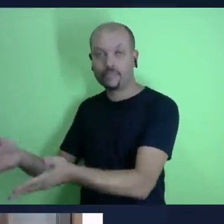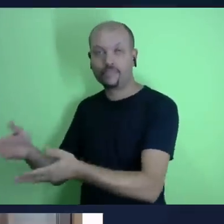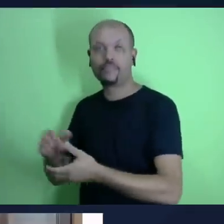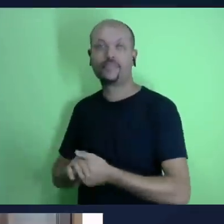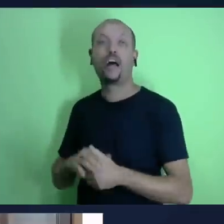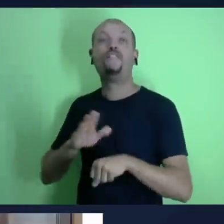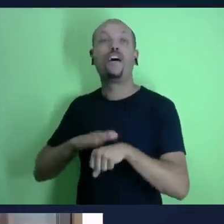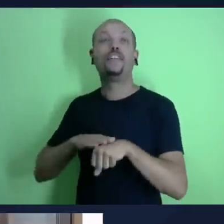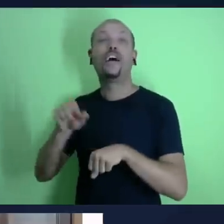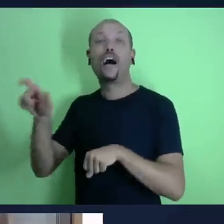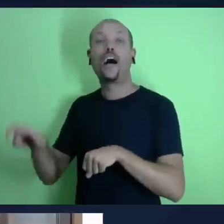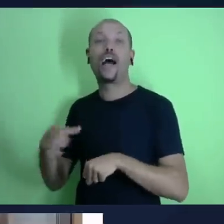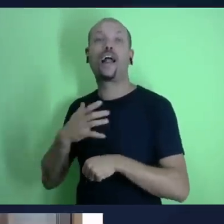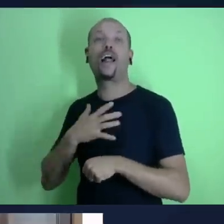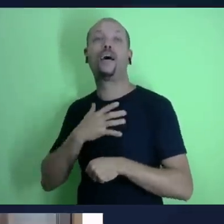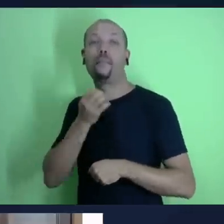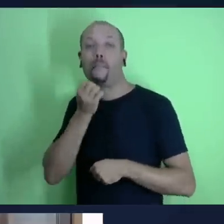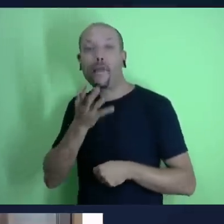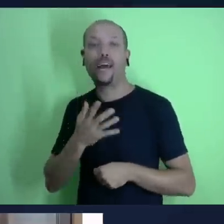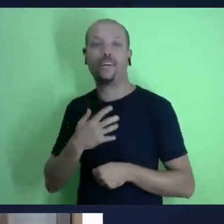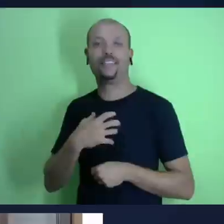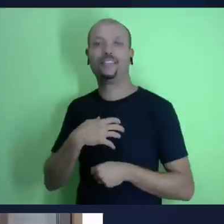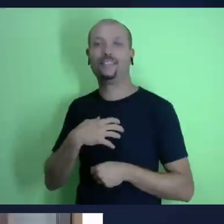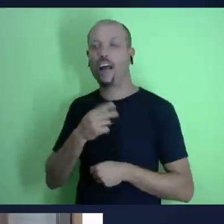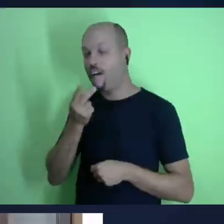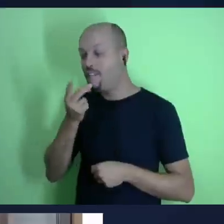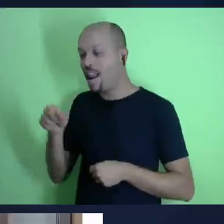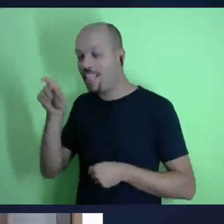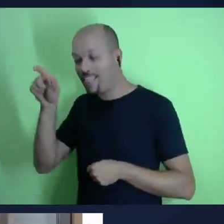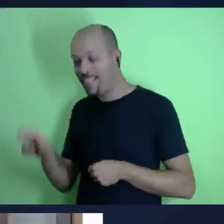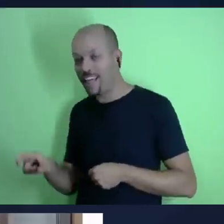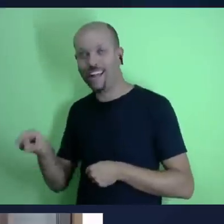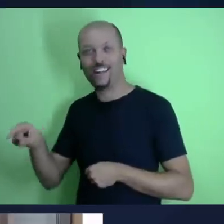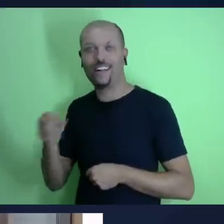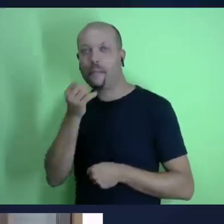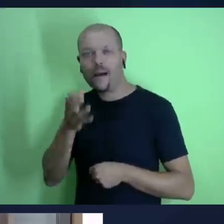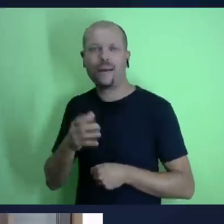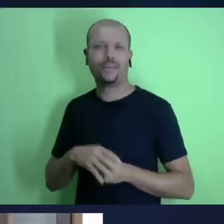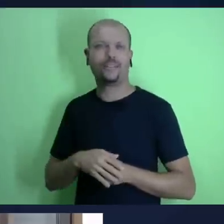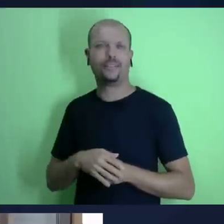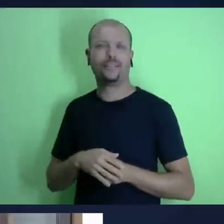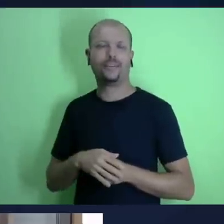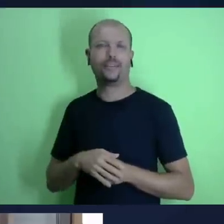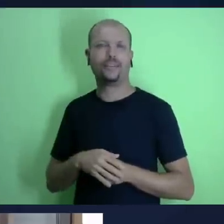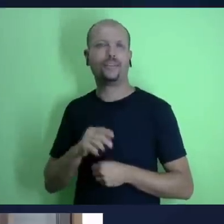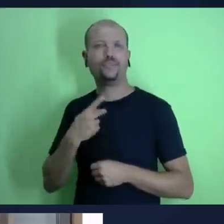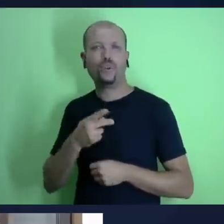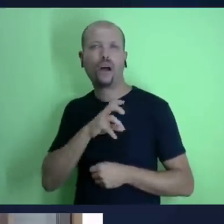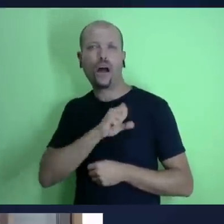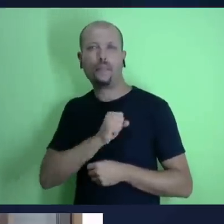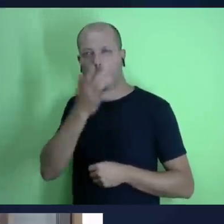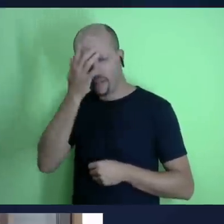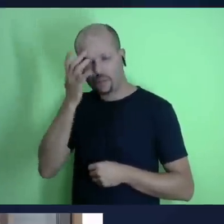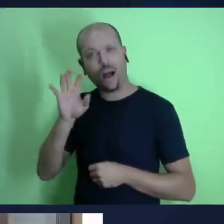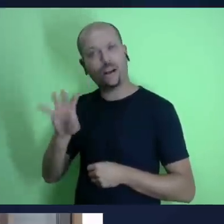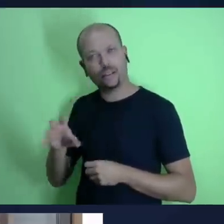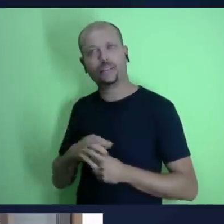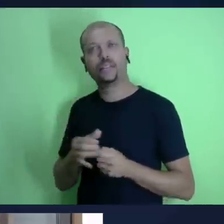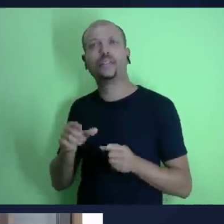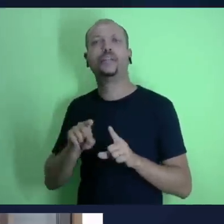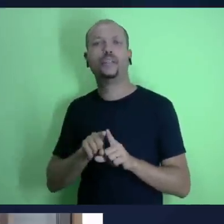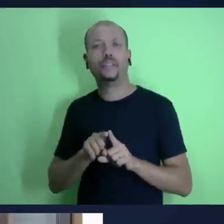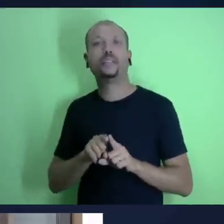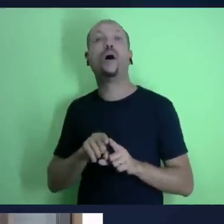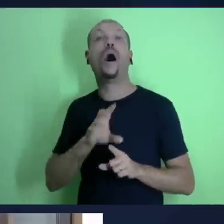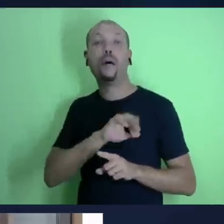deus de todo o nosso coração e de toda a nossa alma de toda a nossa força e com todo o nosso